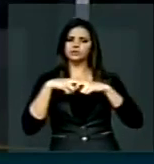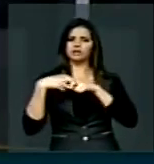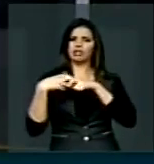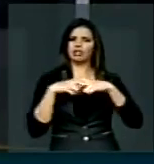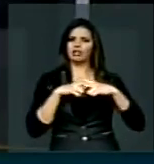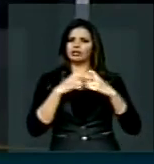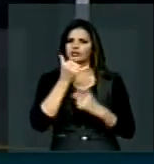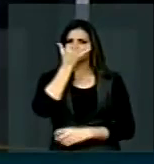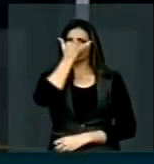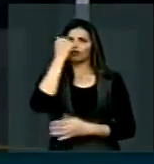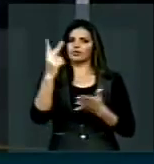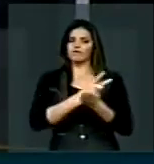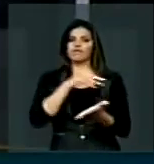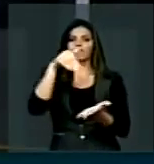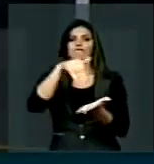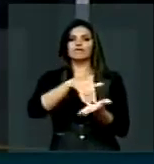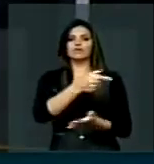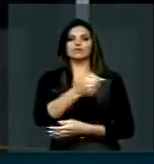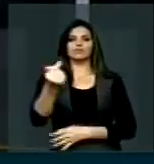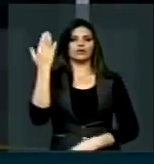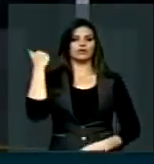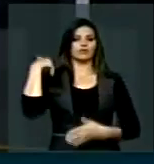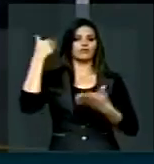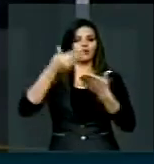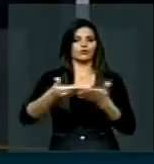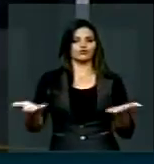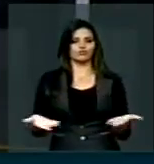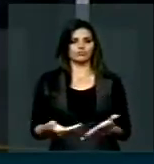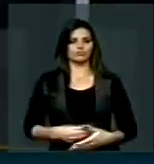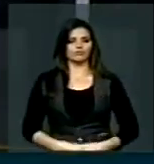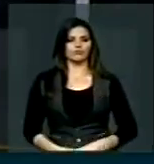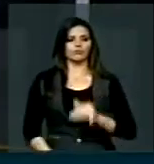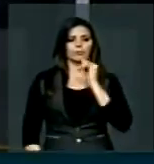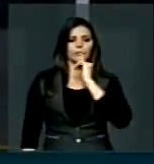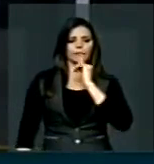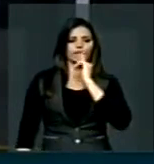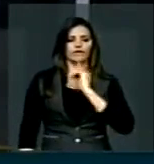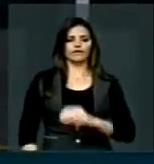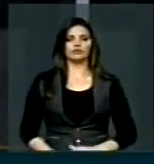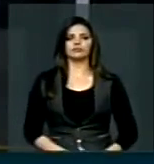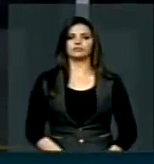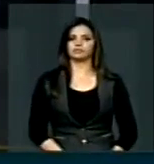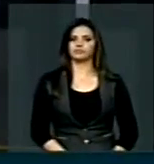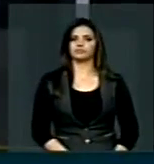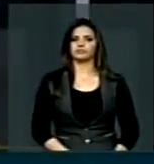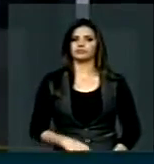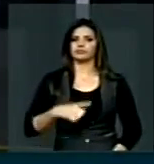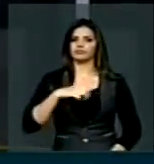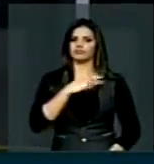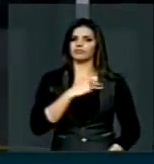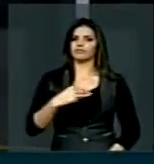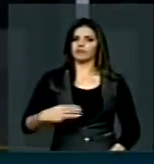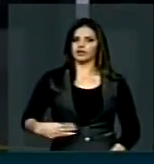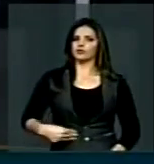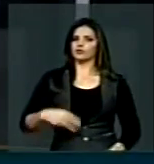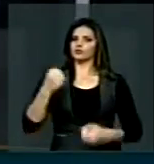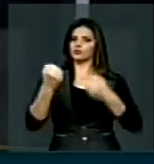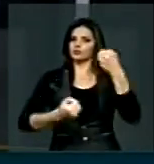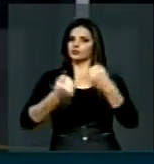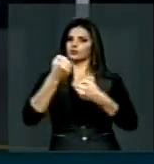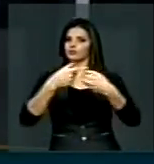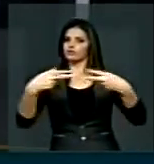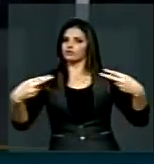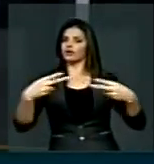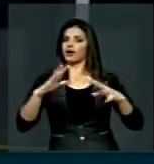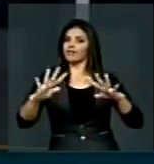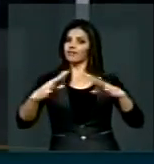só no final da semana passada para cá. Por exemplo, esse eu chamo a atenção também do ministro do Transportes. Eu